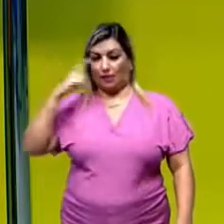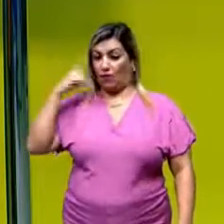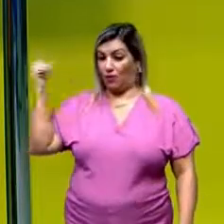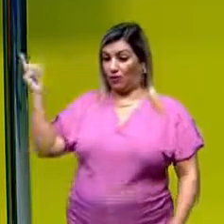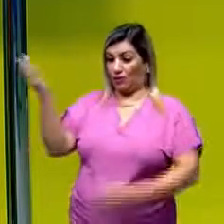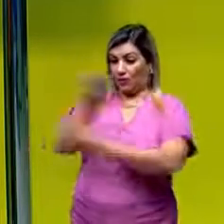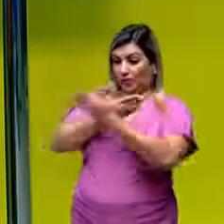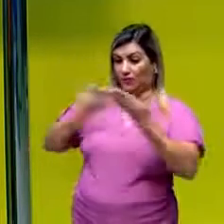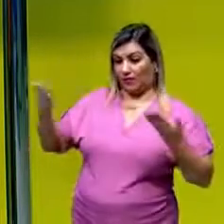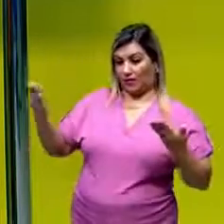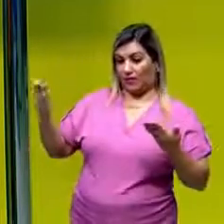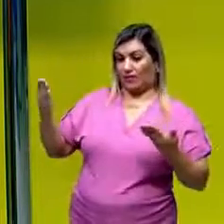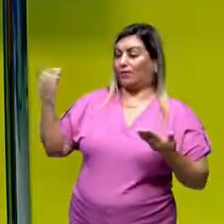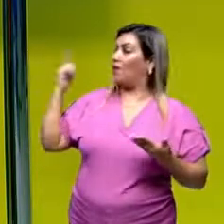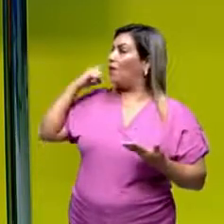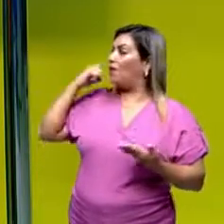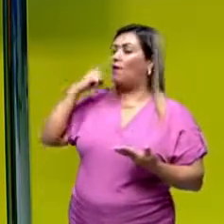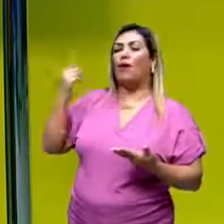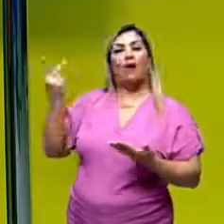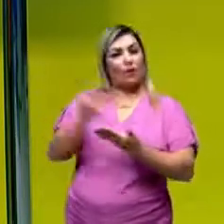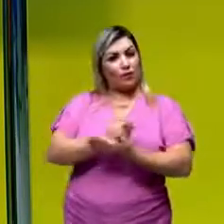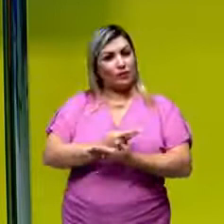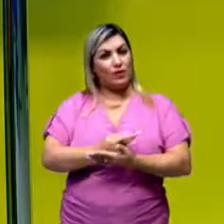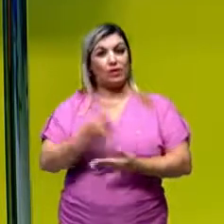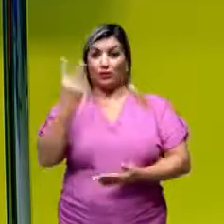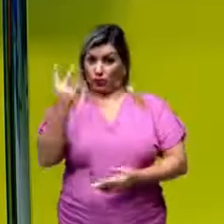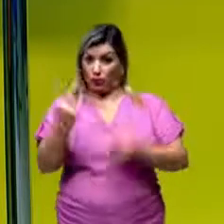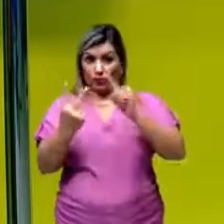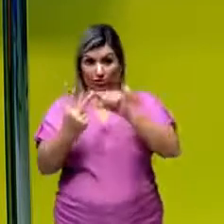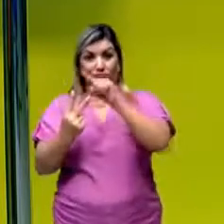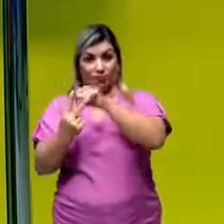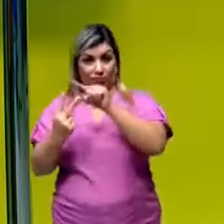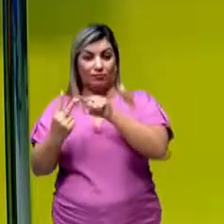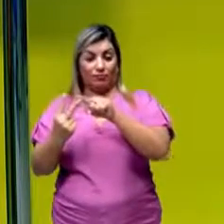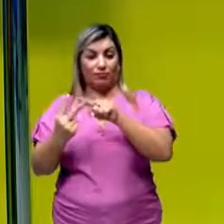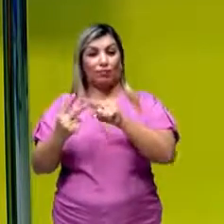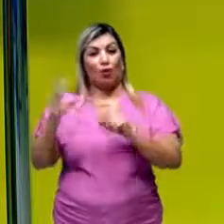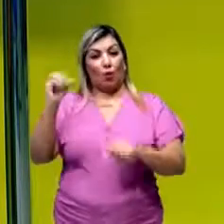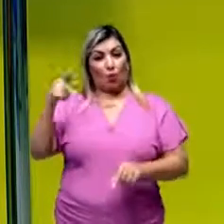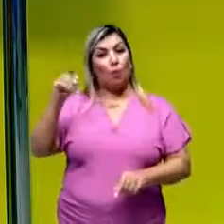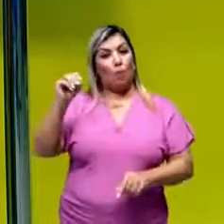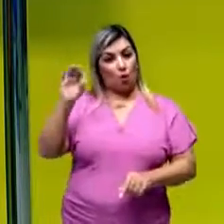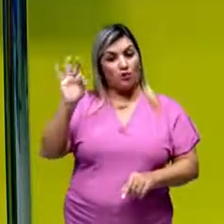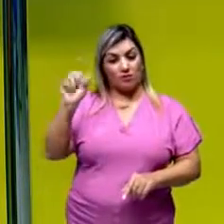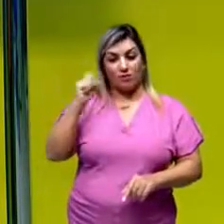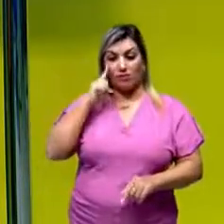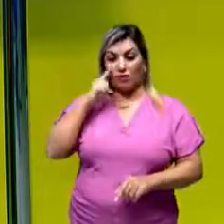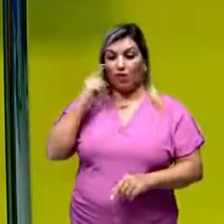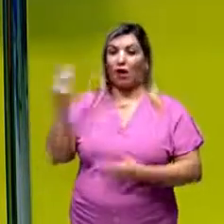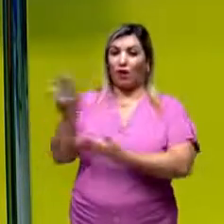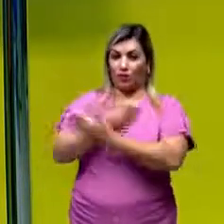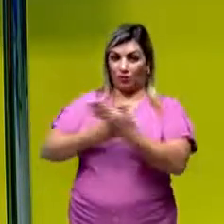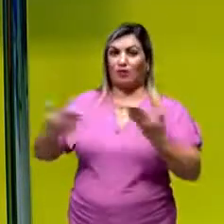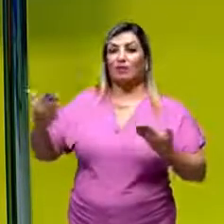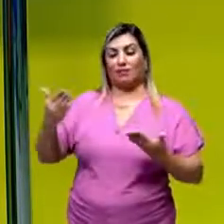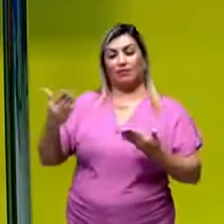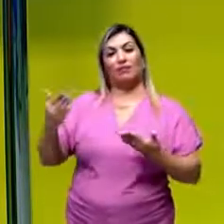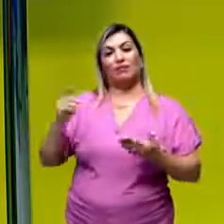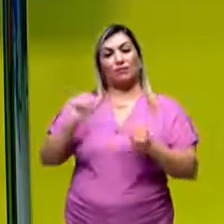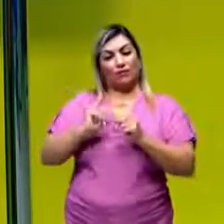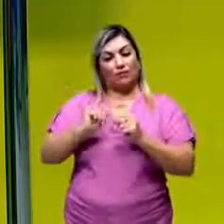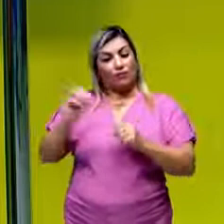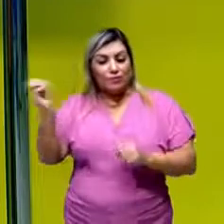Ocorre entre duas substâncias compostas em que seus elementos ou radicais fazem entre si essa troca aí,